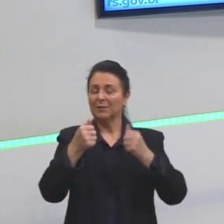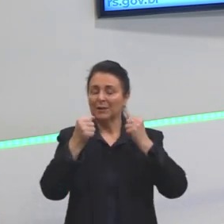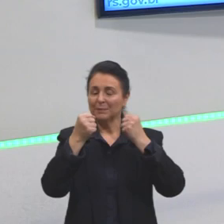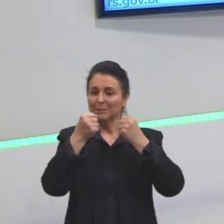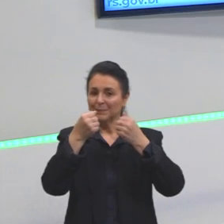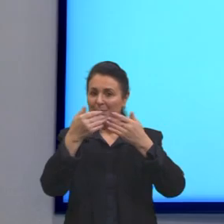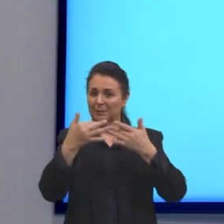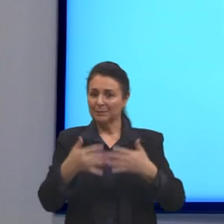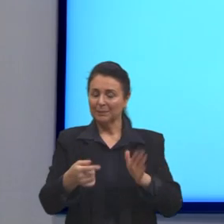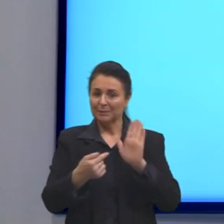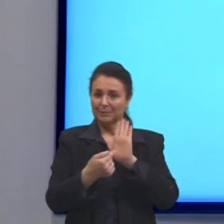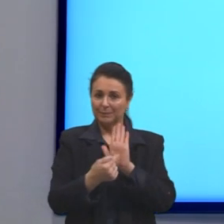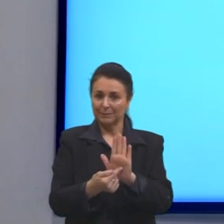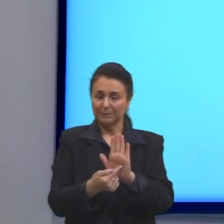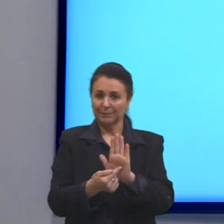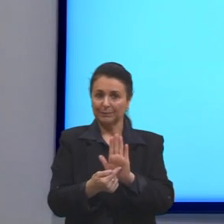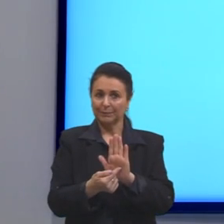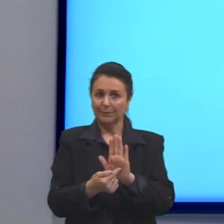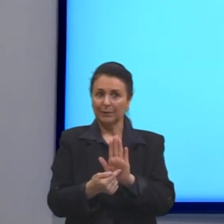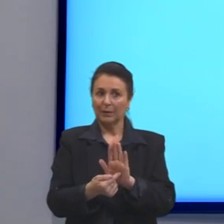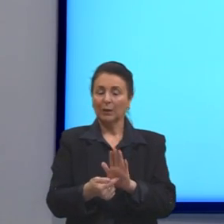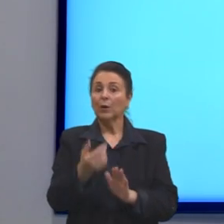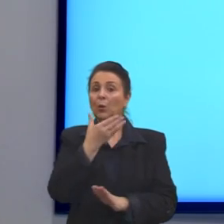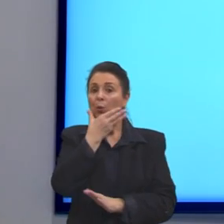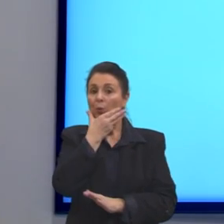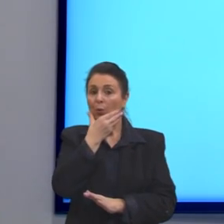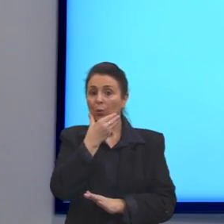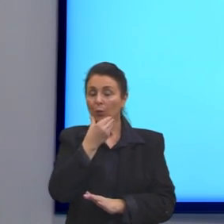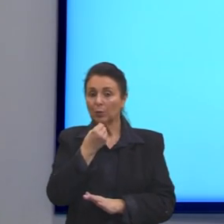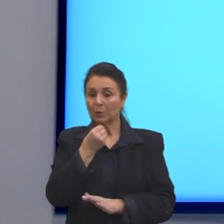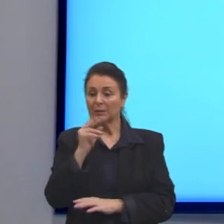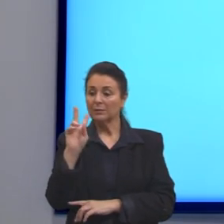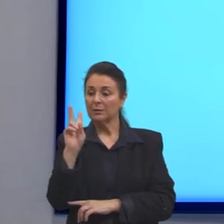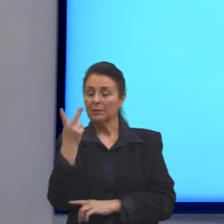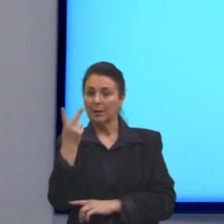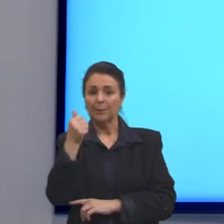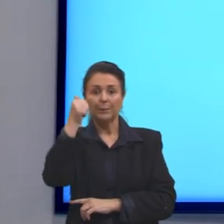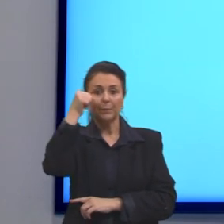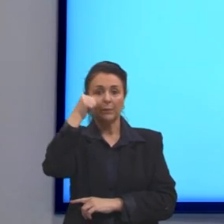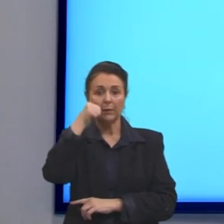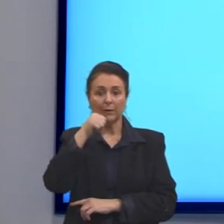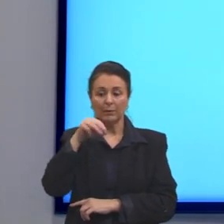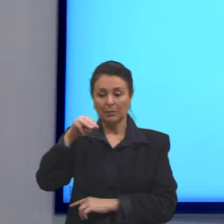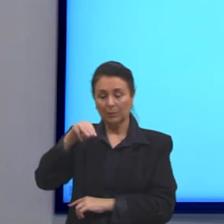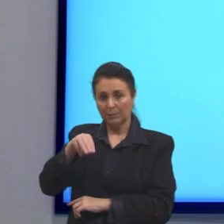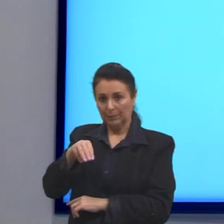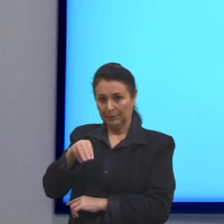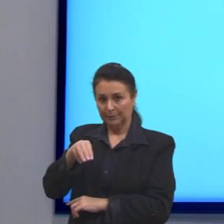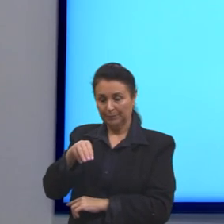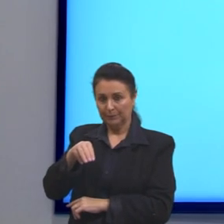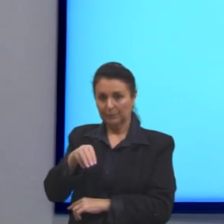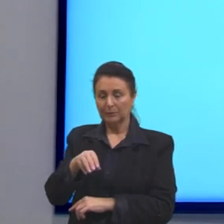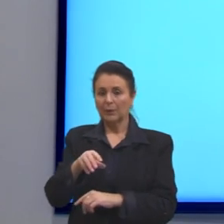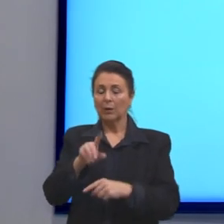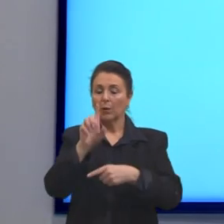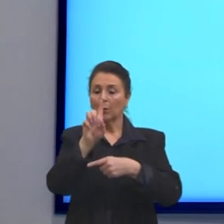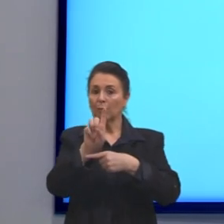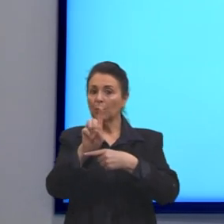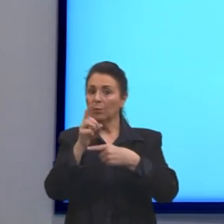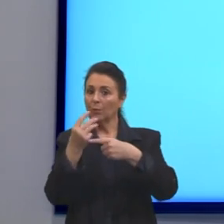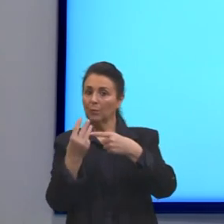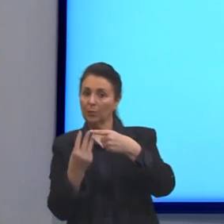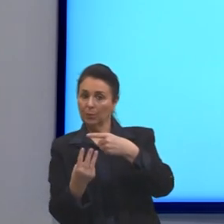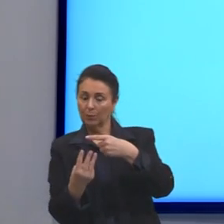O que eu fiz aqui? Eu chamei os homens de H e as mulheres de M. Então, se 1 quarto dos